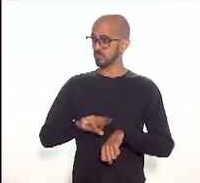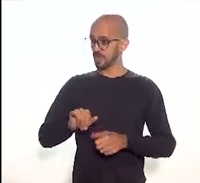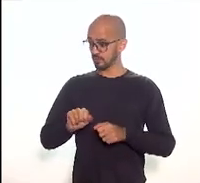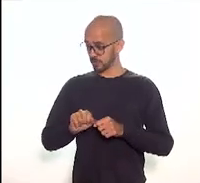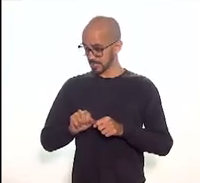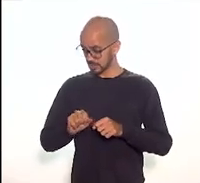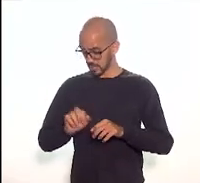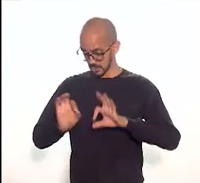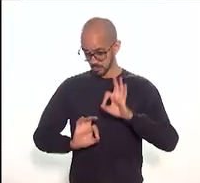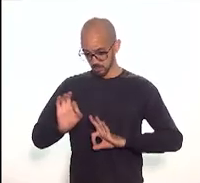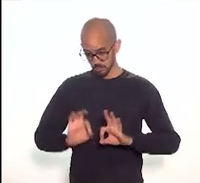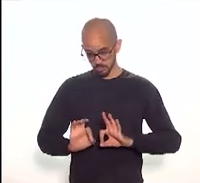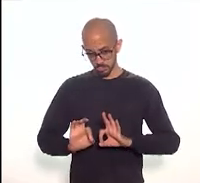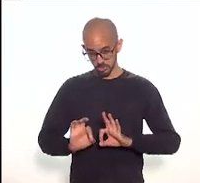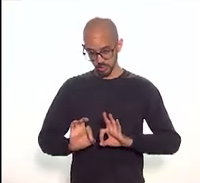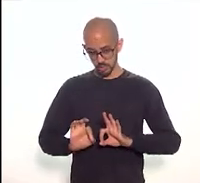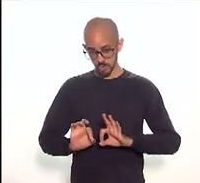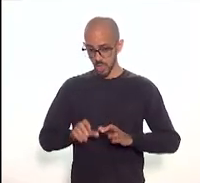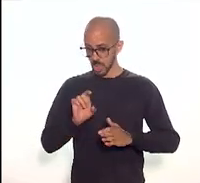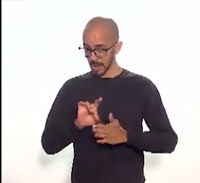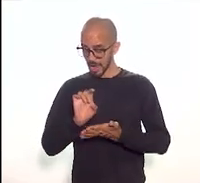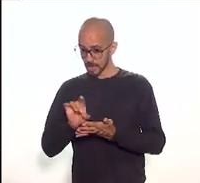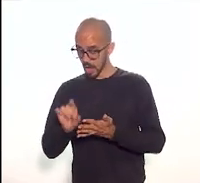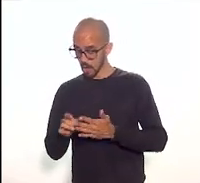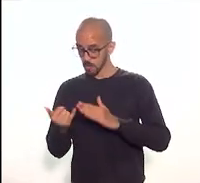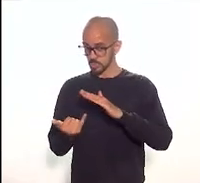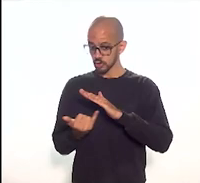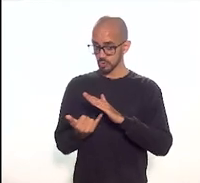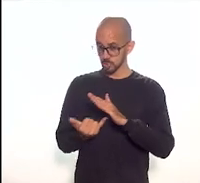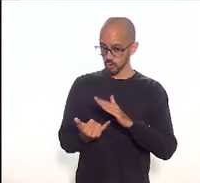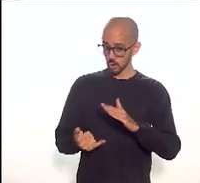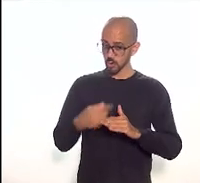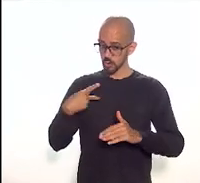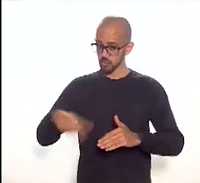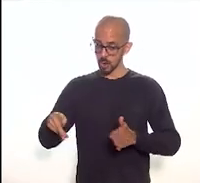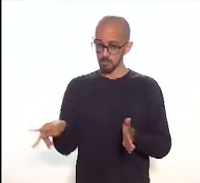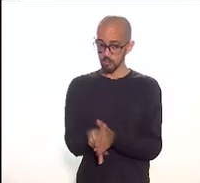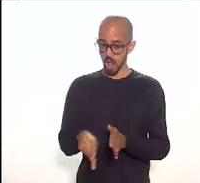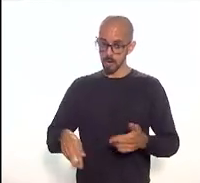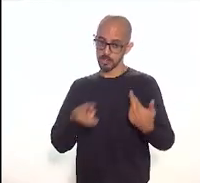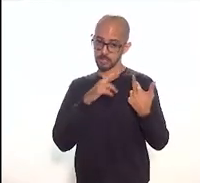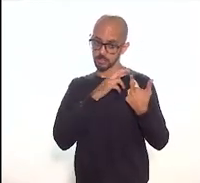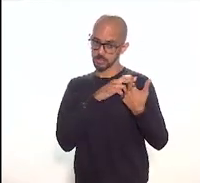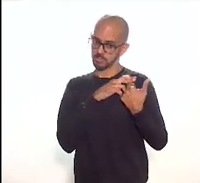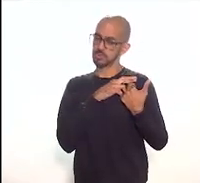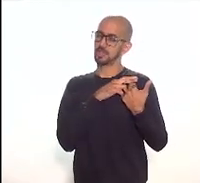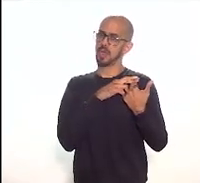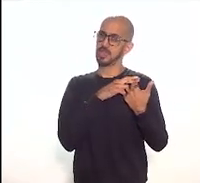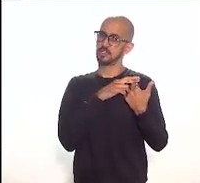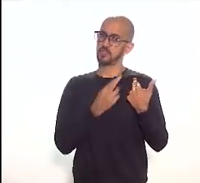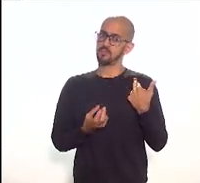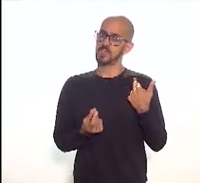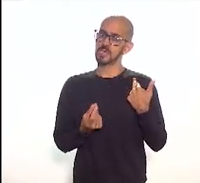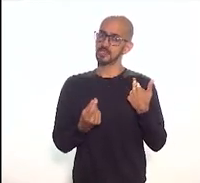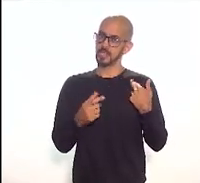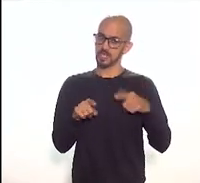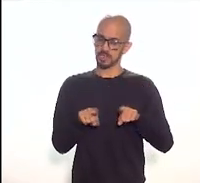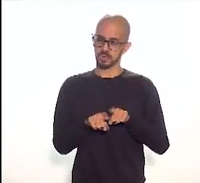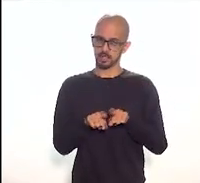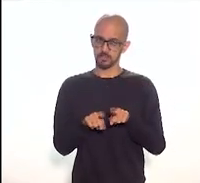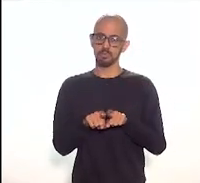cada instituição com a sua responsabilidade e com a sua responsabilidade financeira